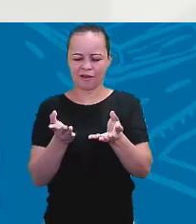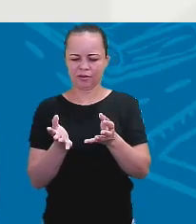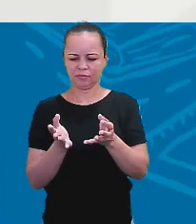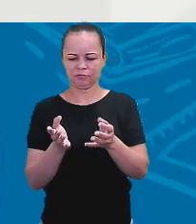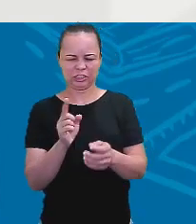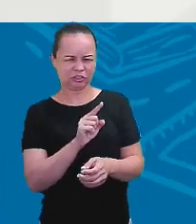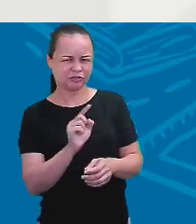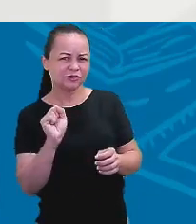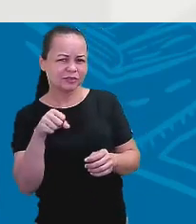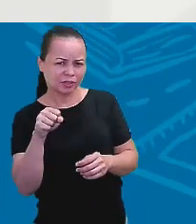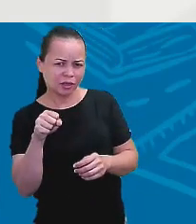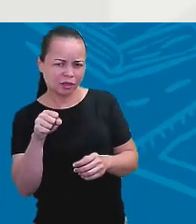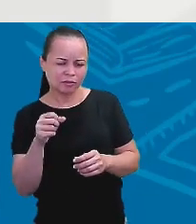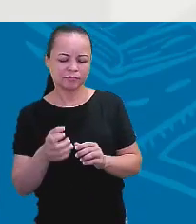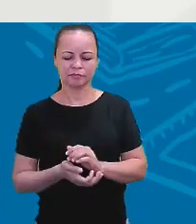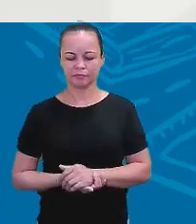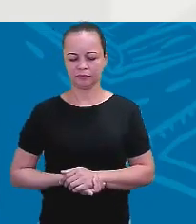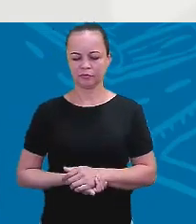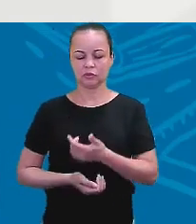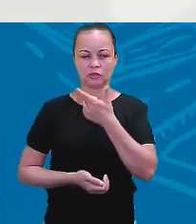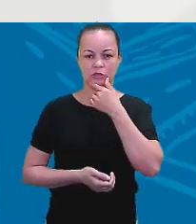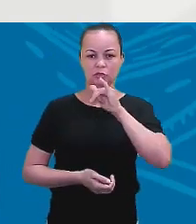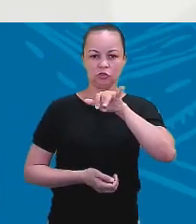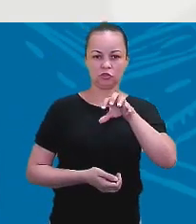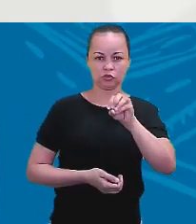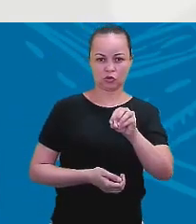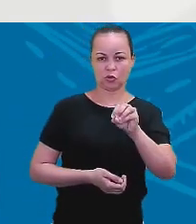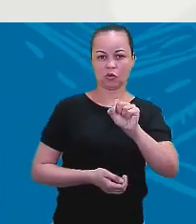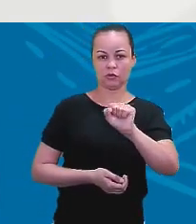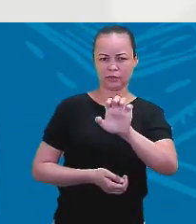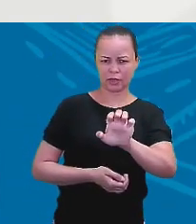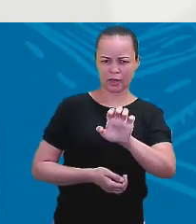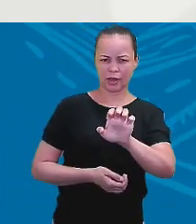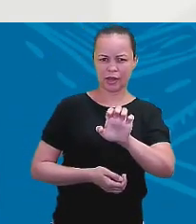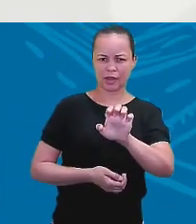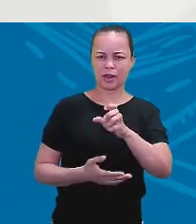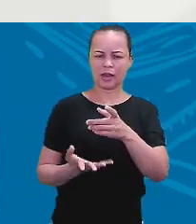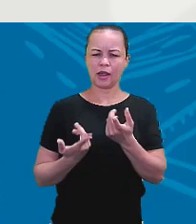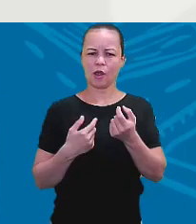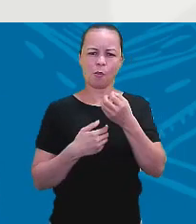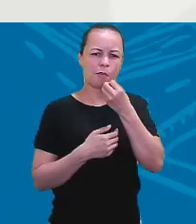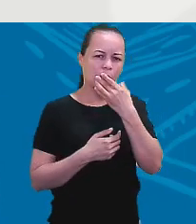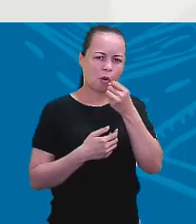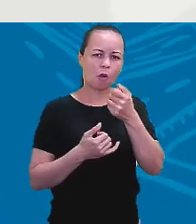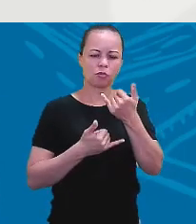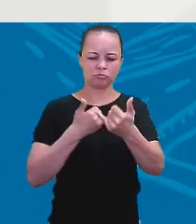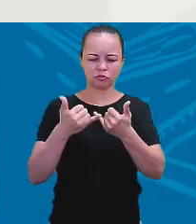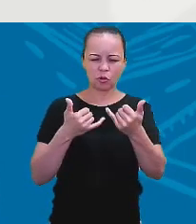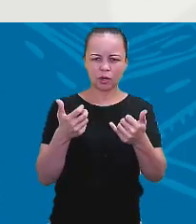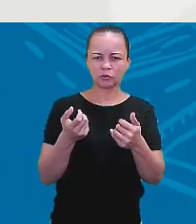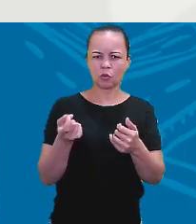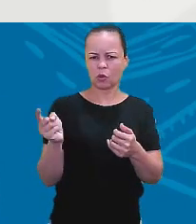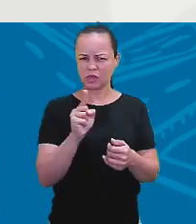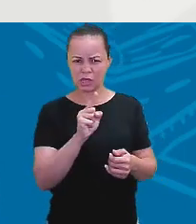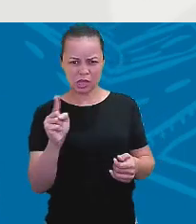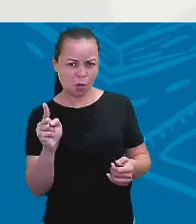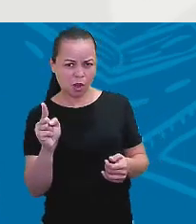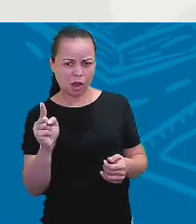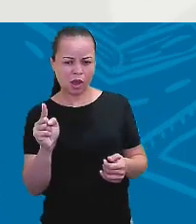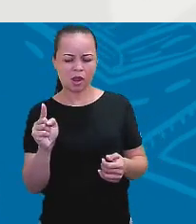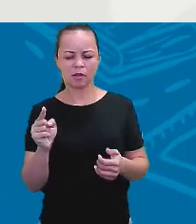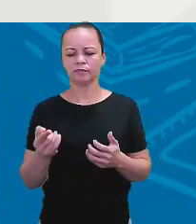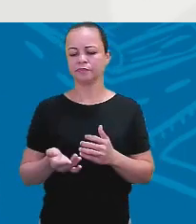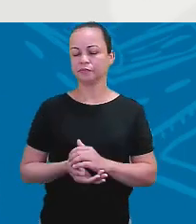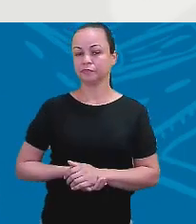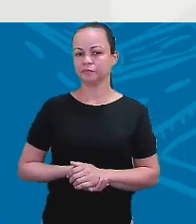José é um bom jogador. Não é. Tchan, tchan, tchan. Vamos para o inglês agora? Carol is not playing